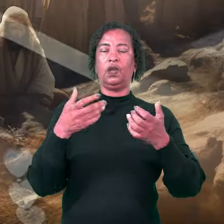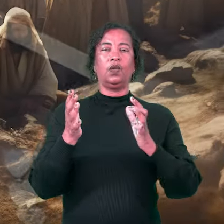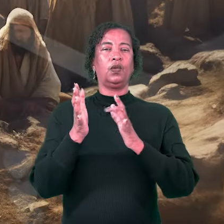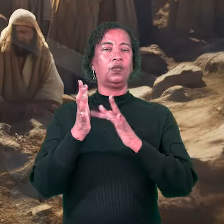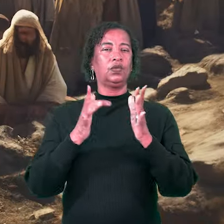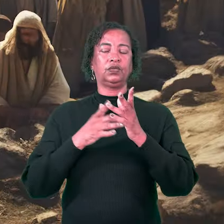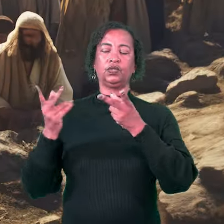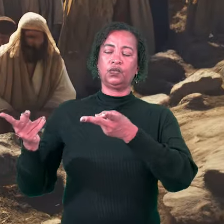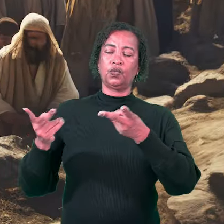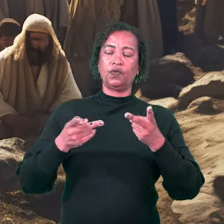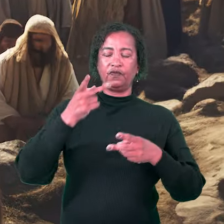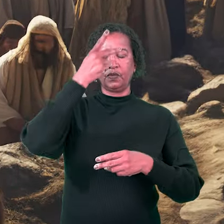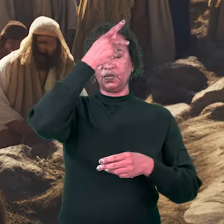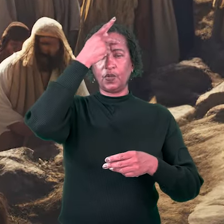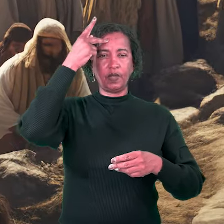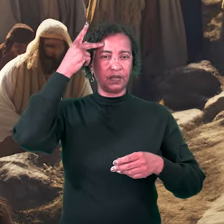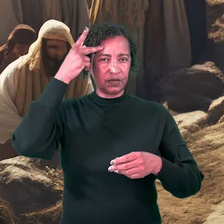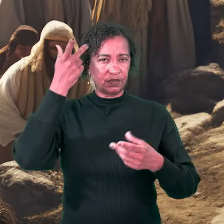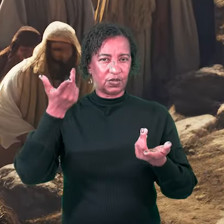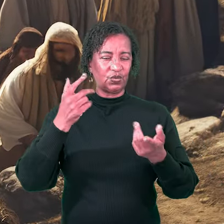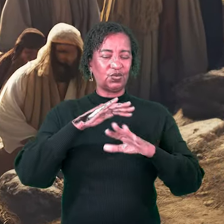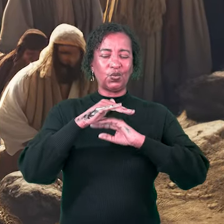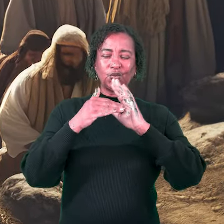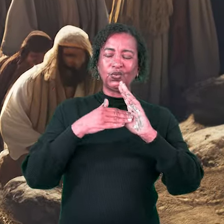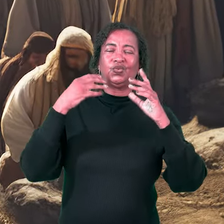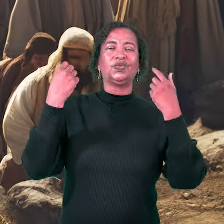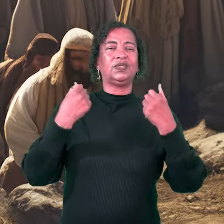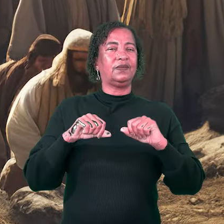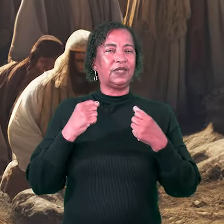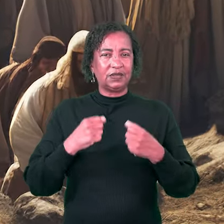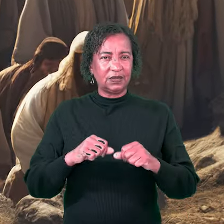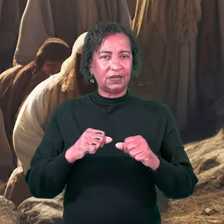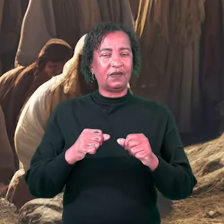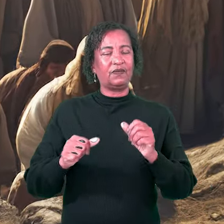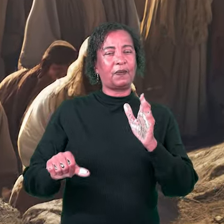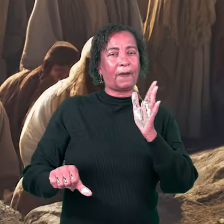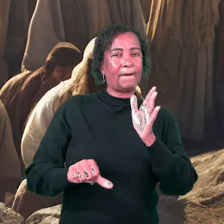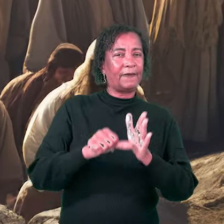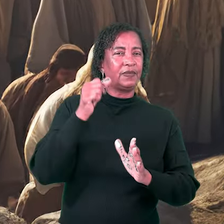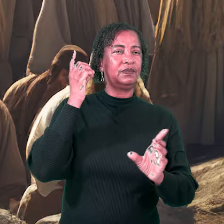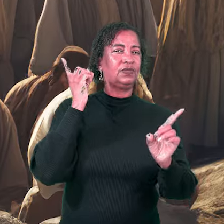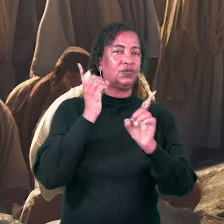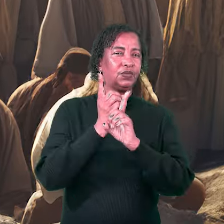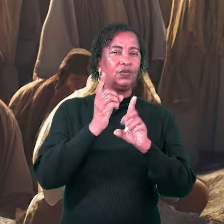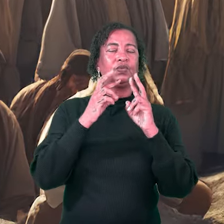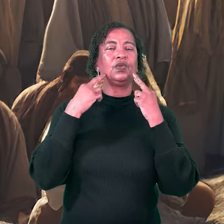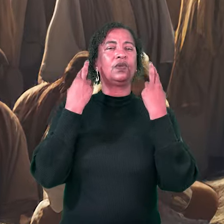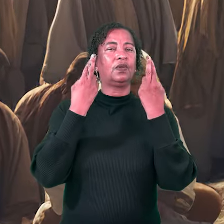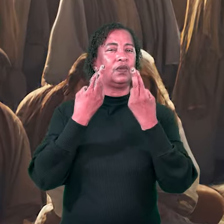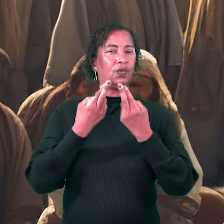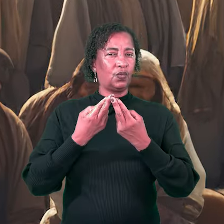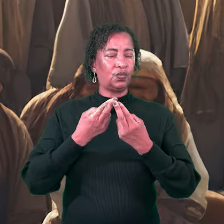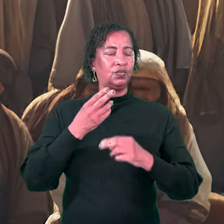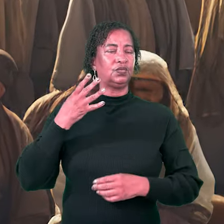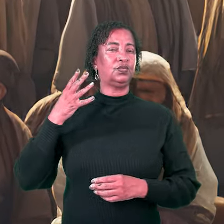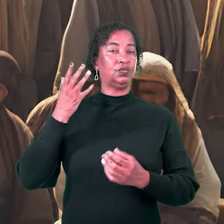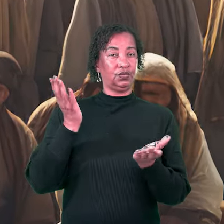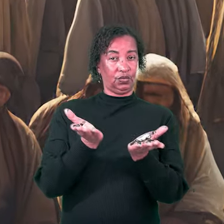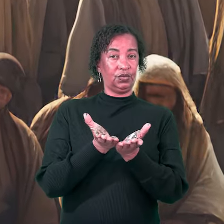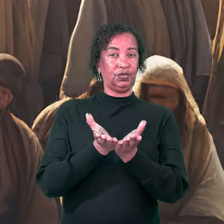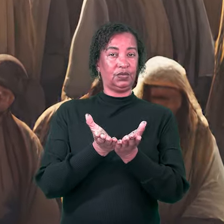Jesus convidou aquelas pessoas com todas as suas necessidades para o primeiro retiro espiritual cristão, ele